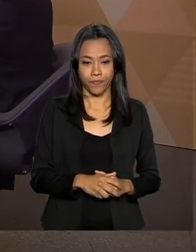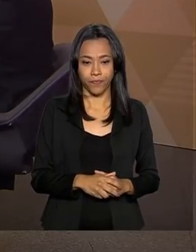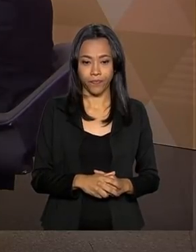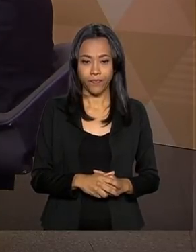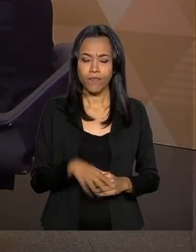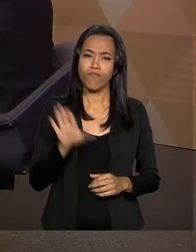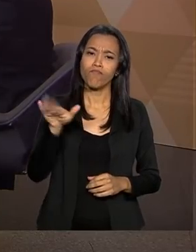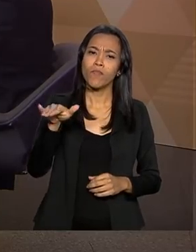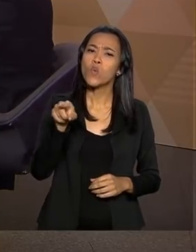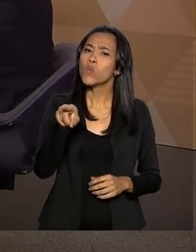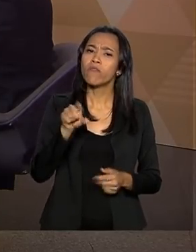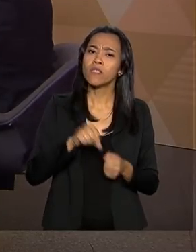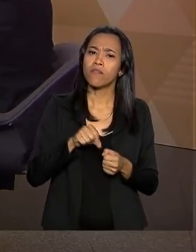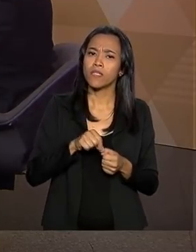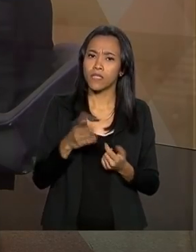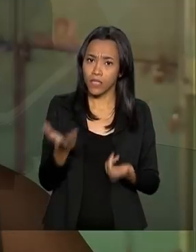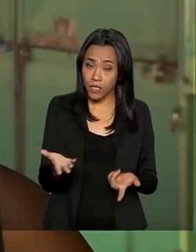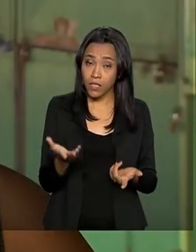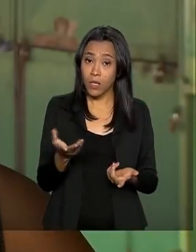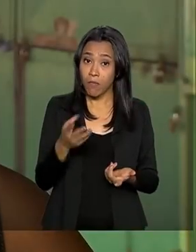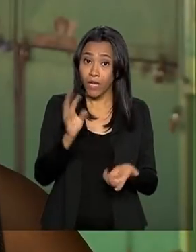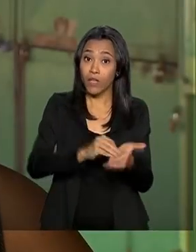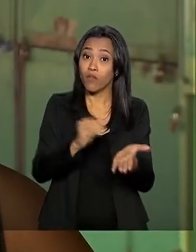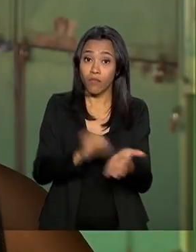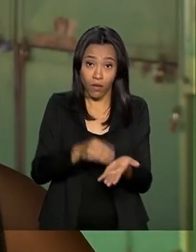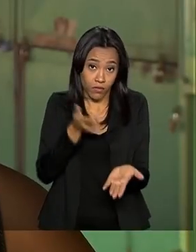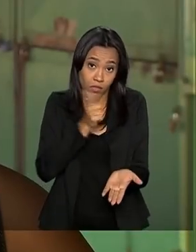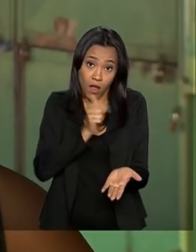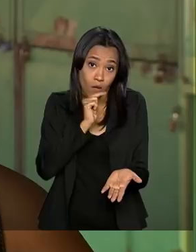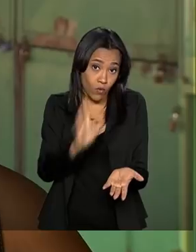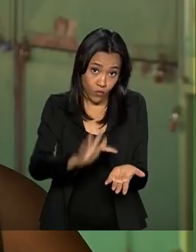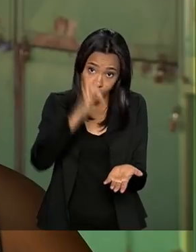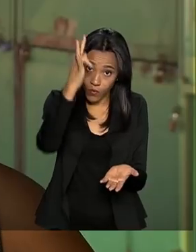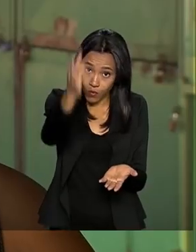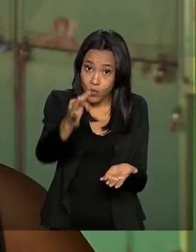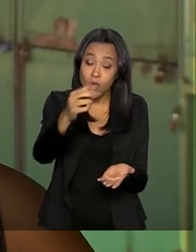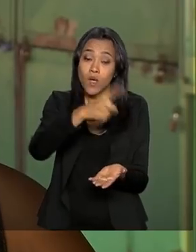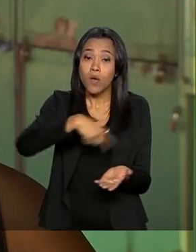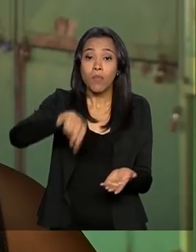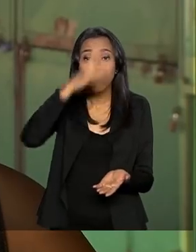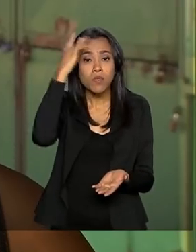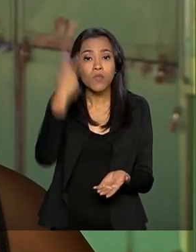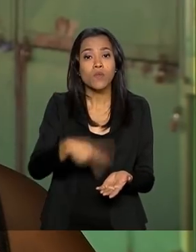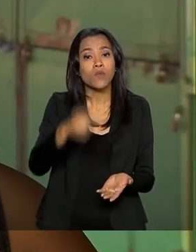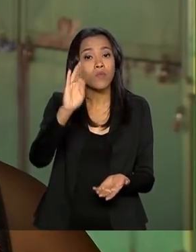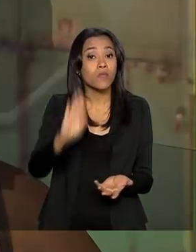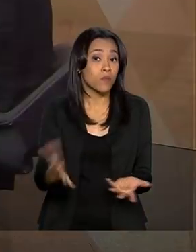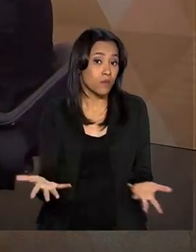O que o senhor está fazendo para que não falte água no futuro para as pessoas do nosso país?